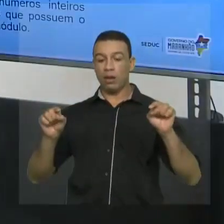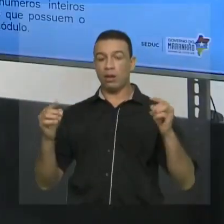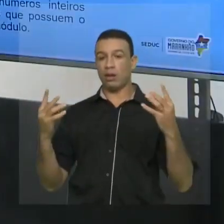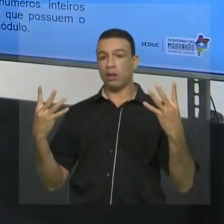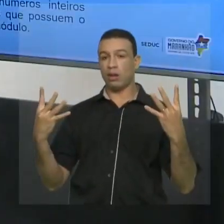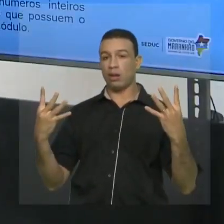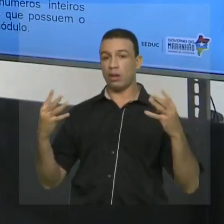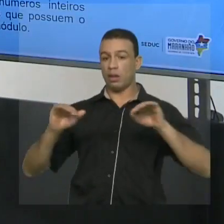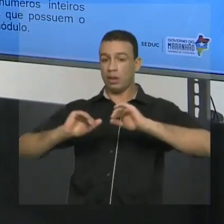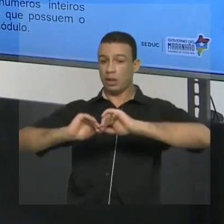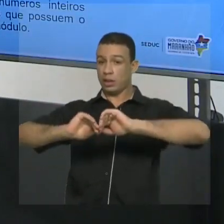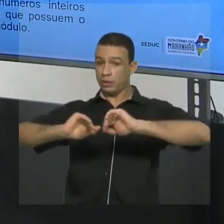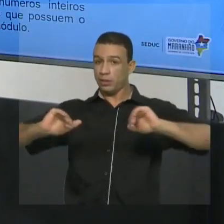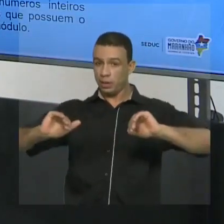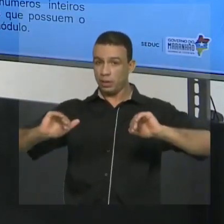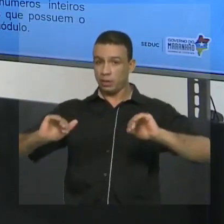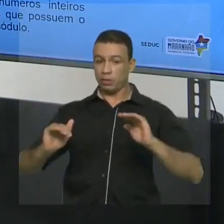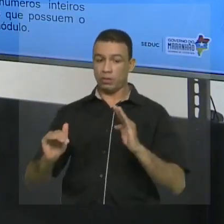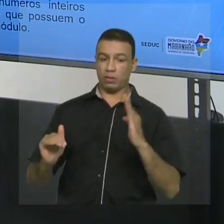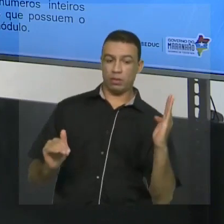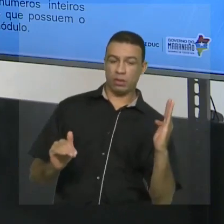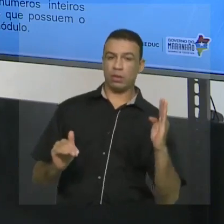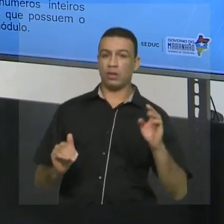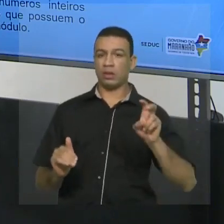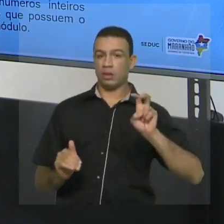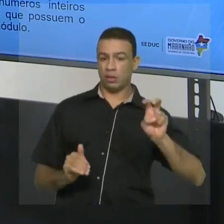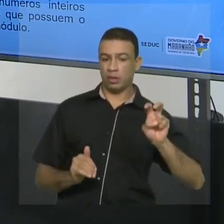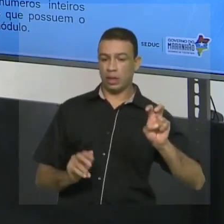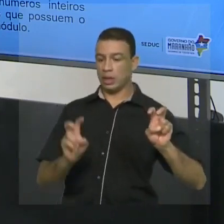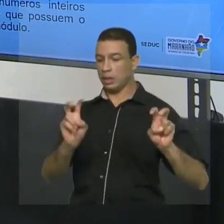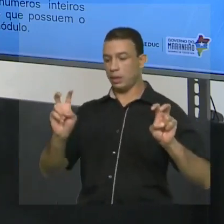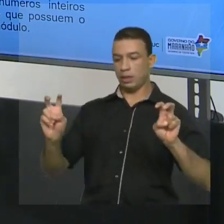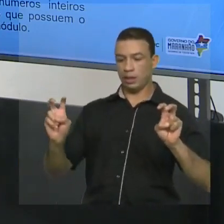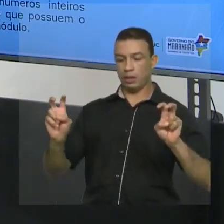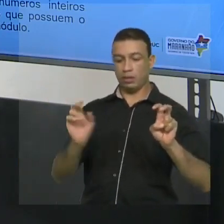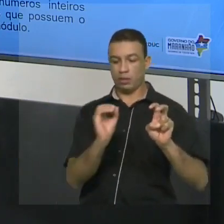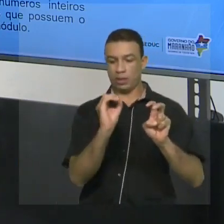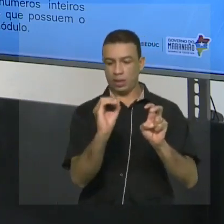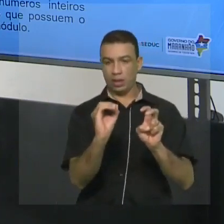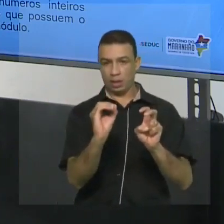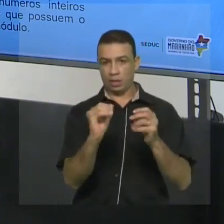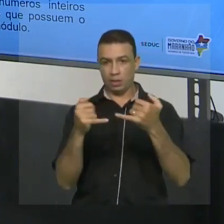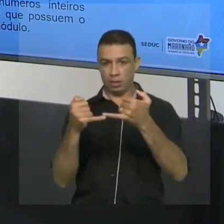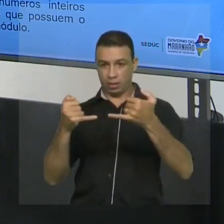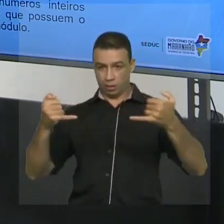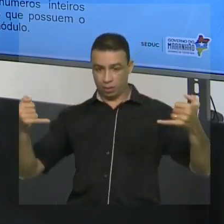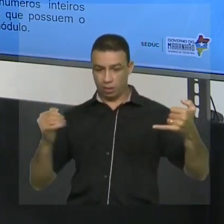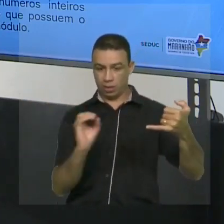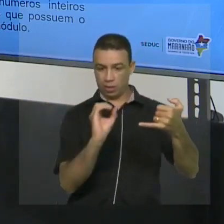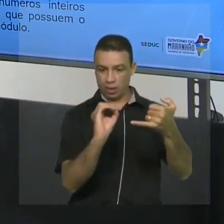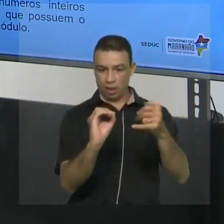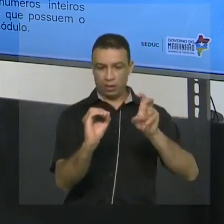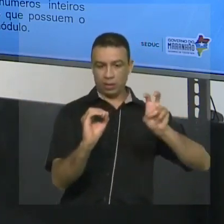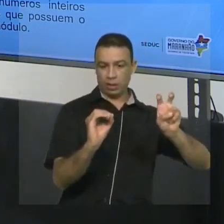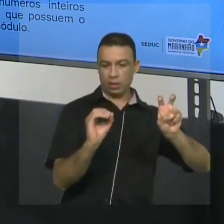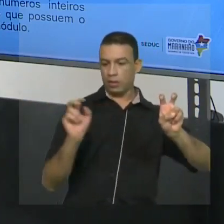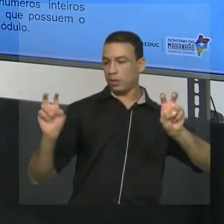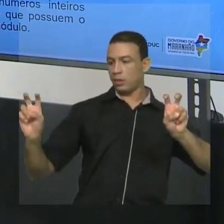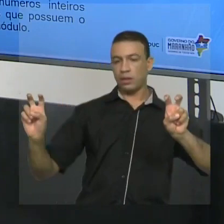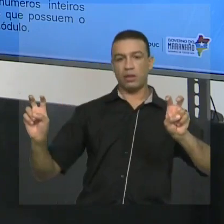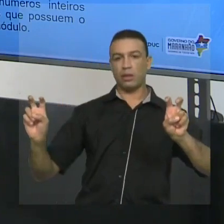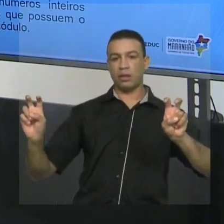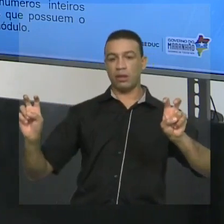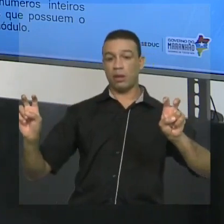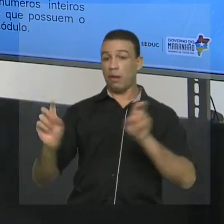comigo. O menos cinco está do meu lado e o cinco está do outro lado do zero. Lados opostos. E possuem o